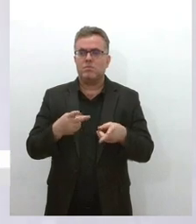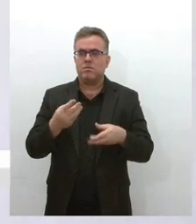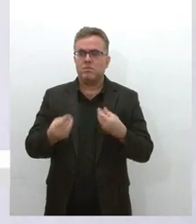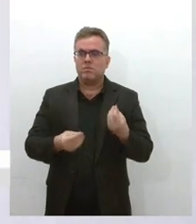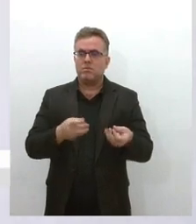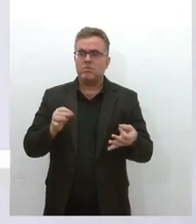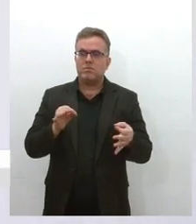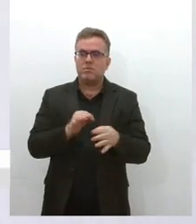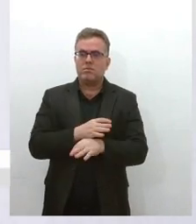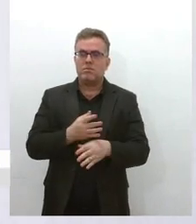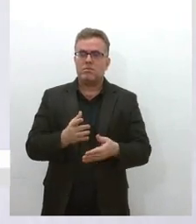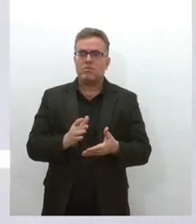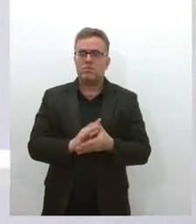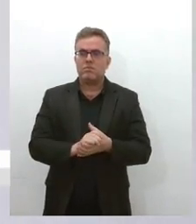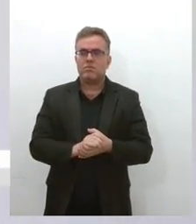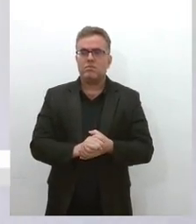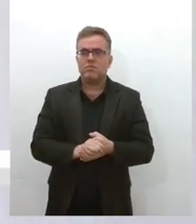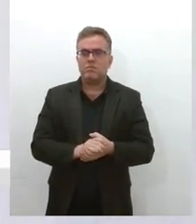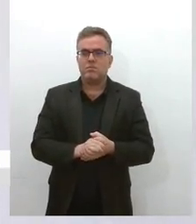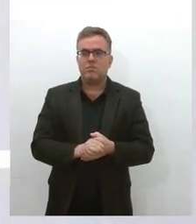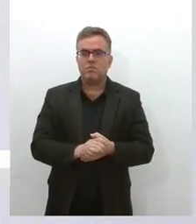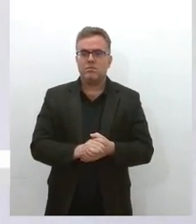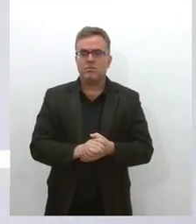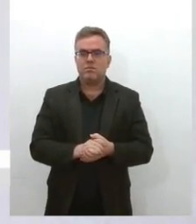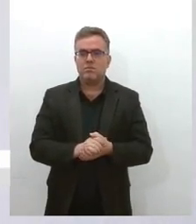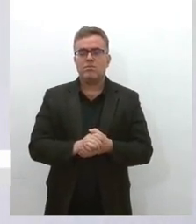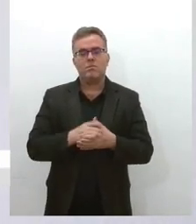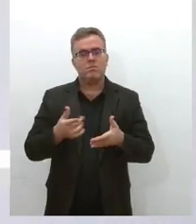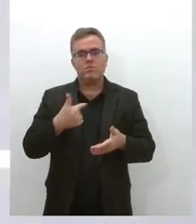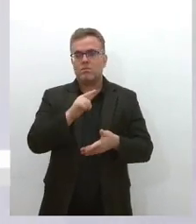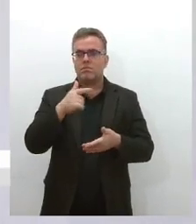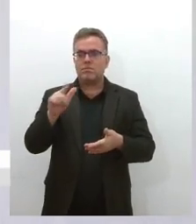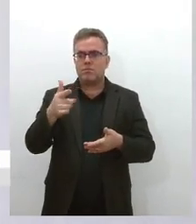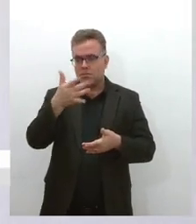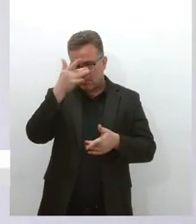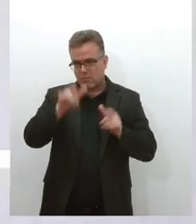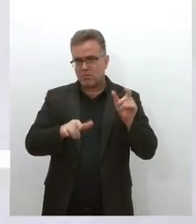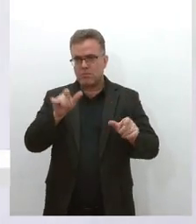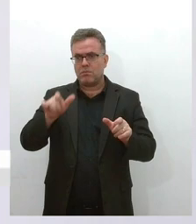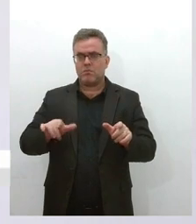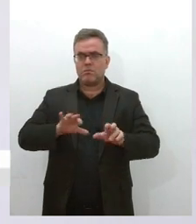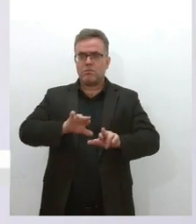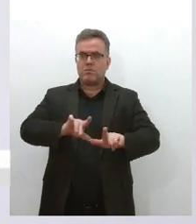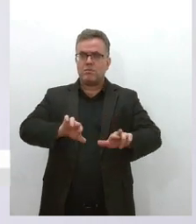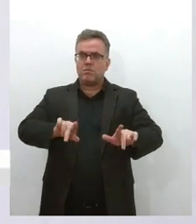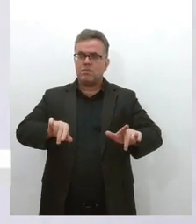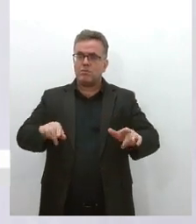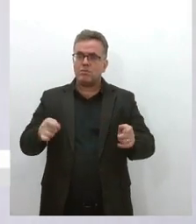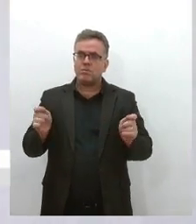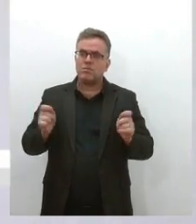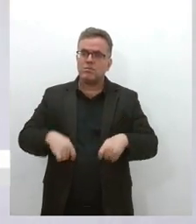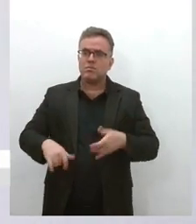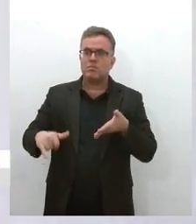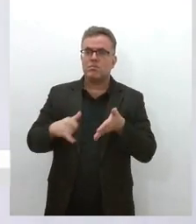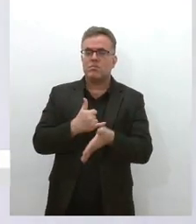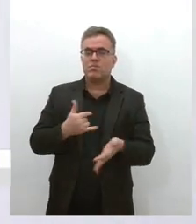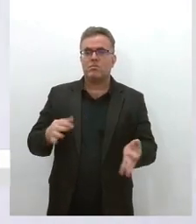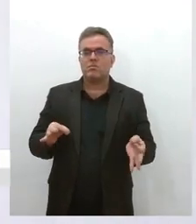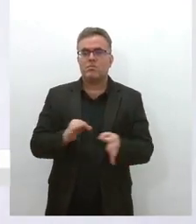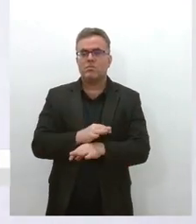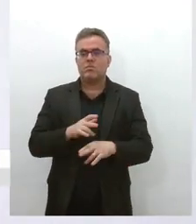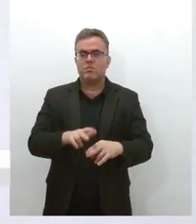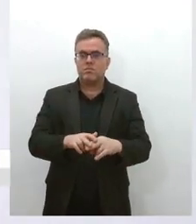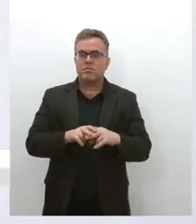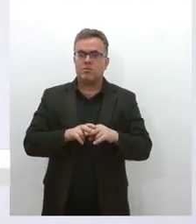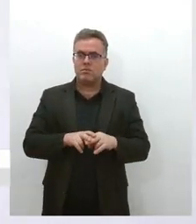termos, junto com os demais trabalhadores, essas inúmeras modalidades de contratação, né, E aí, é muito,